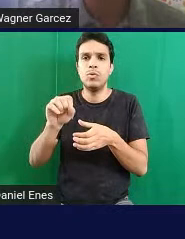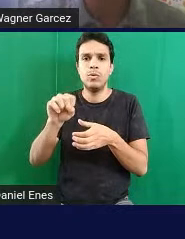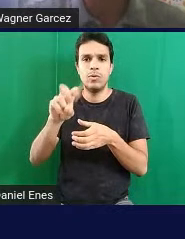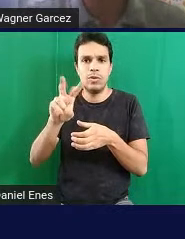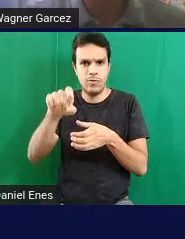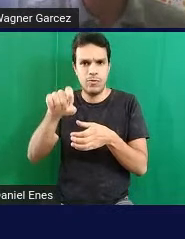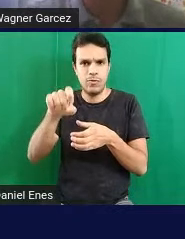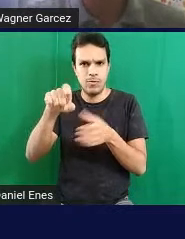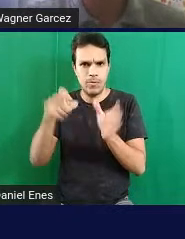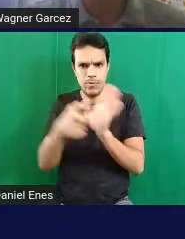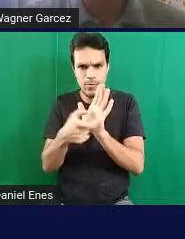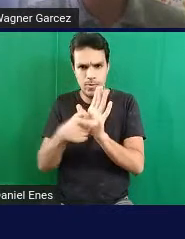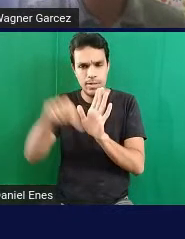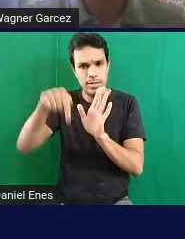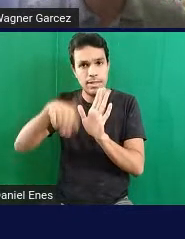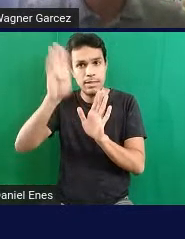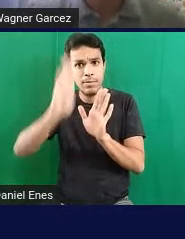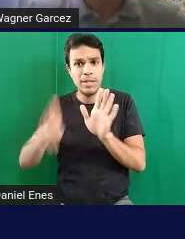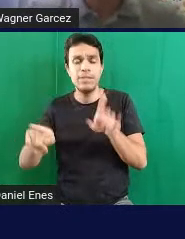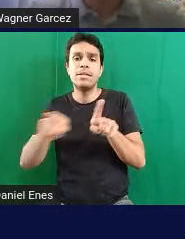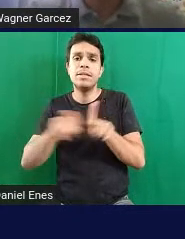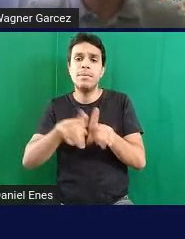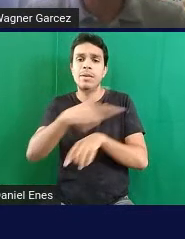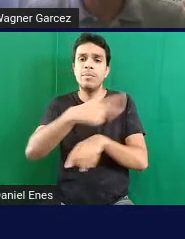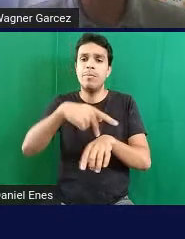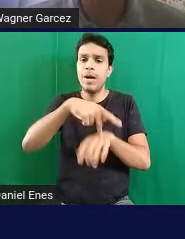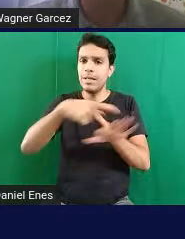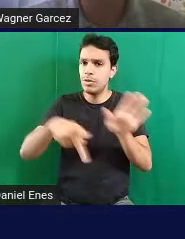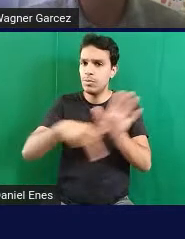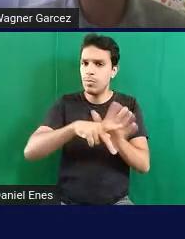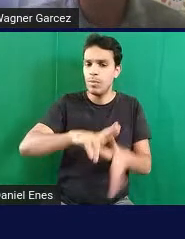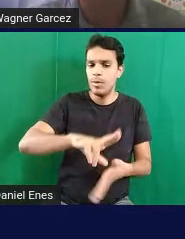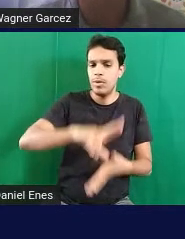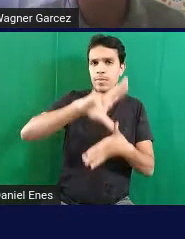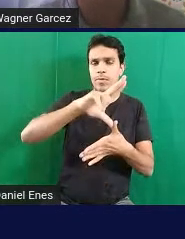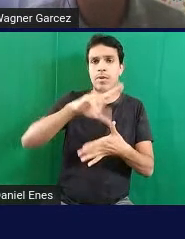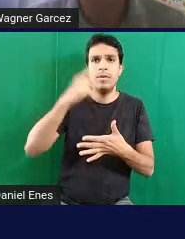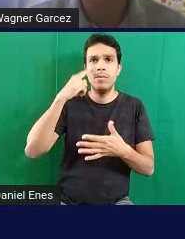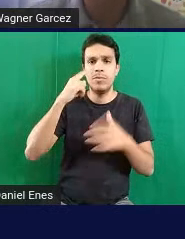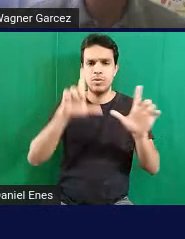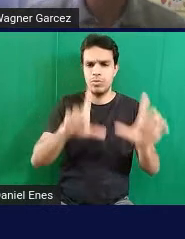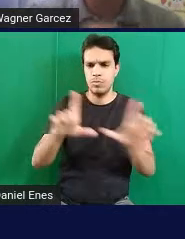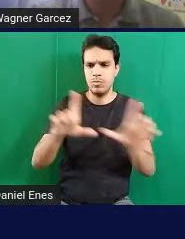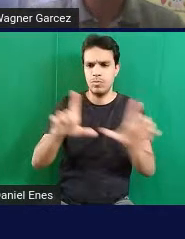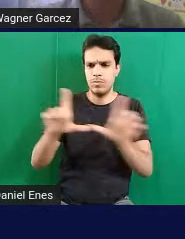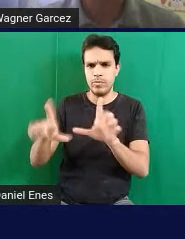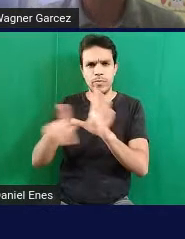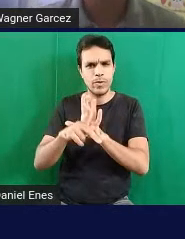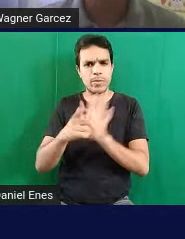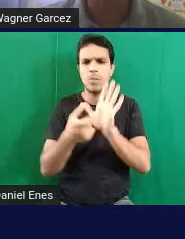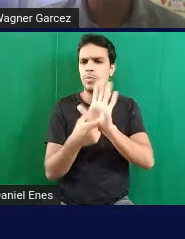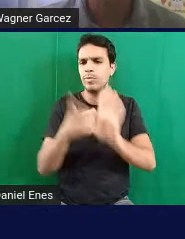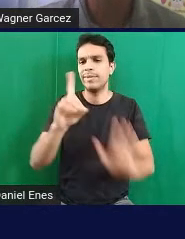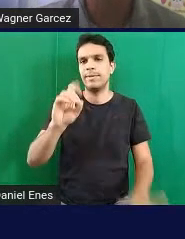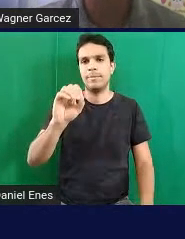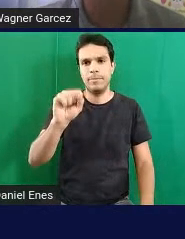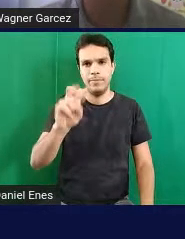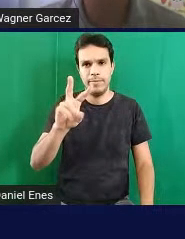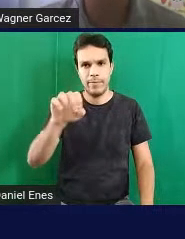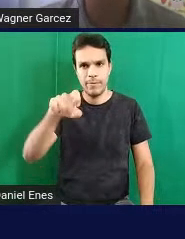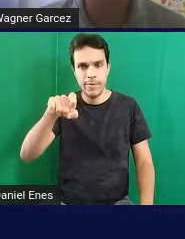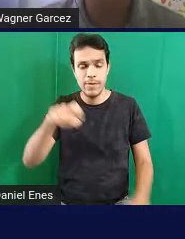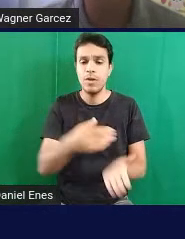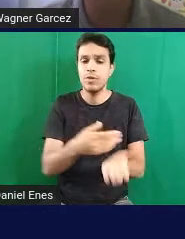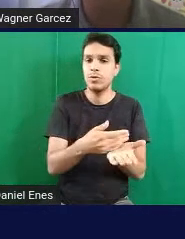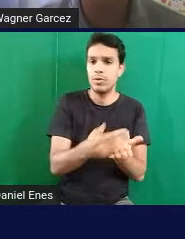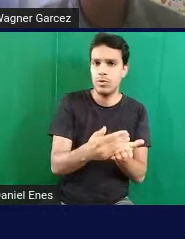em alguns países da América Latina. Eu botei ali duas fotos da tela do Dogevox, a tela inicial e mais uma tela